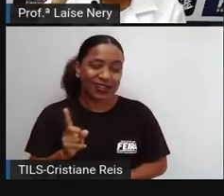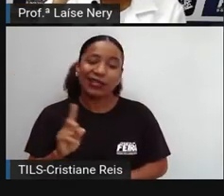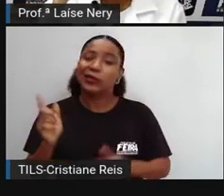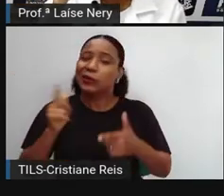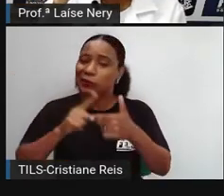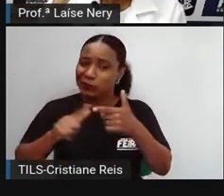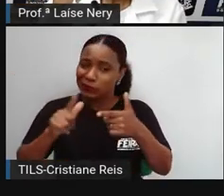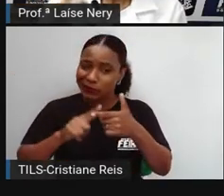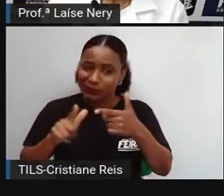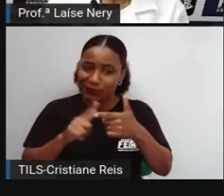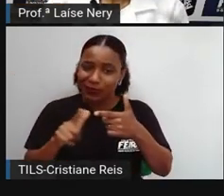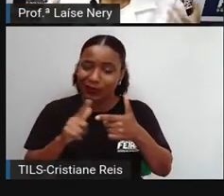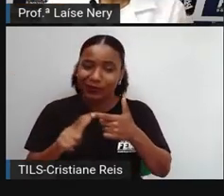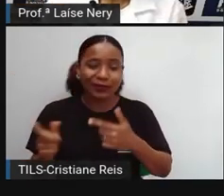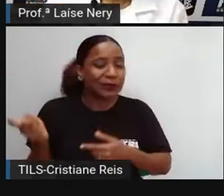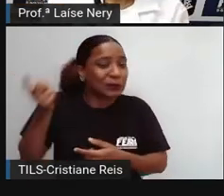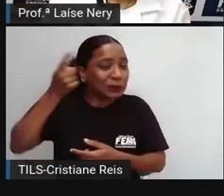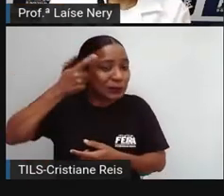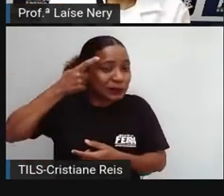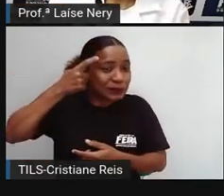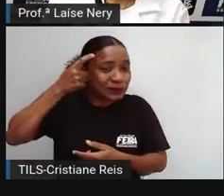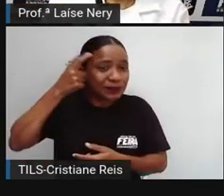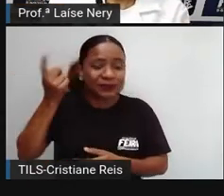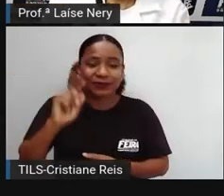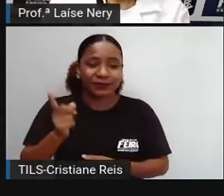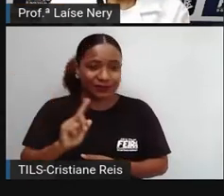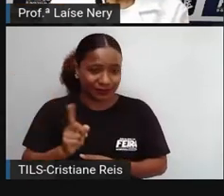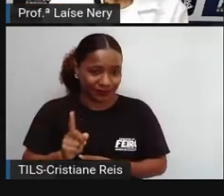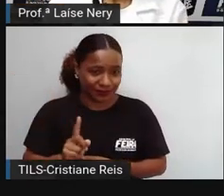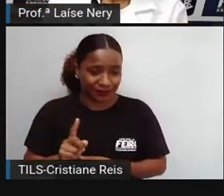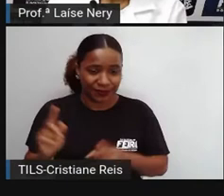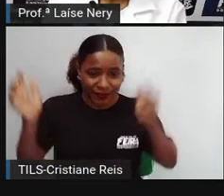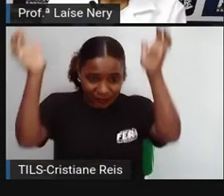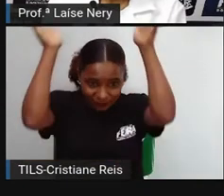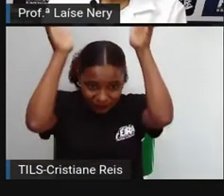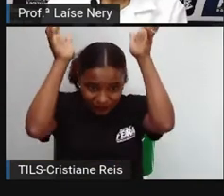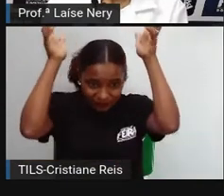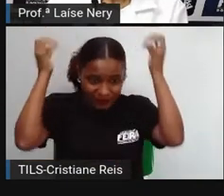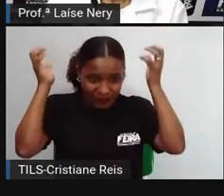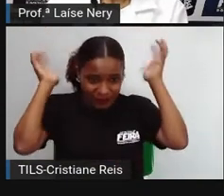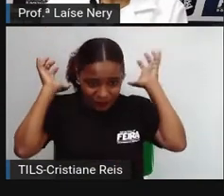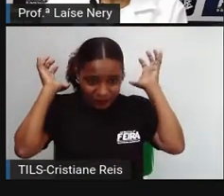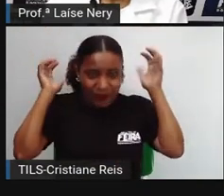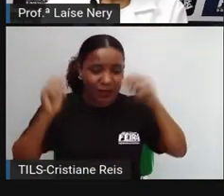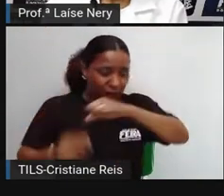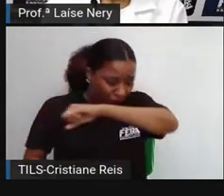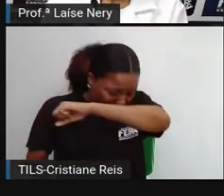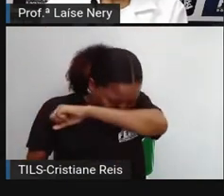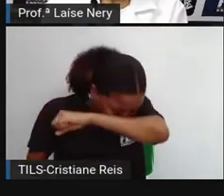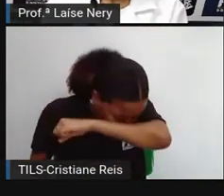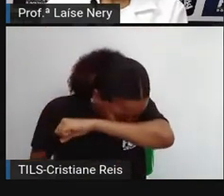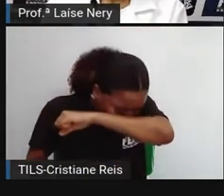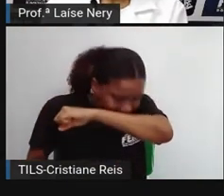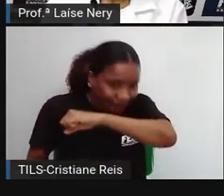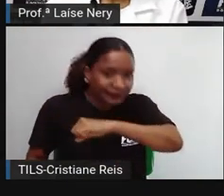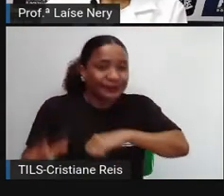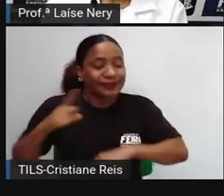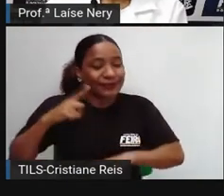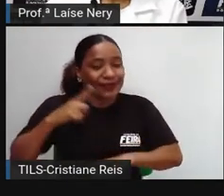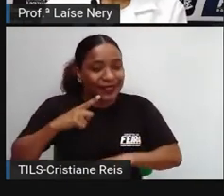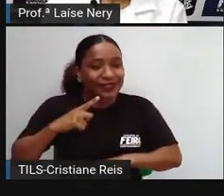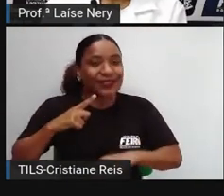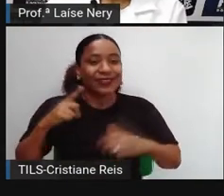consciência da existência delas. Uma vez que as viu como cargas